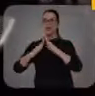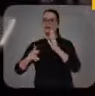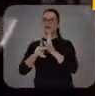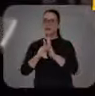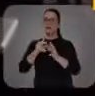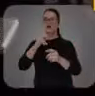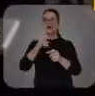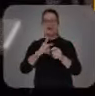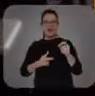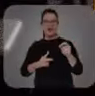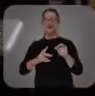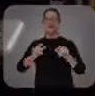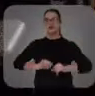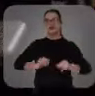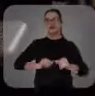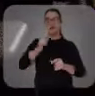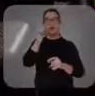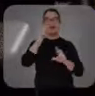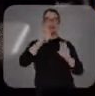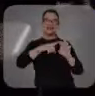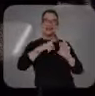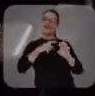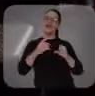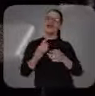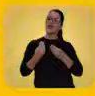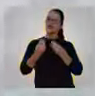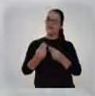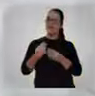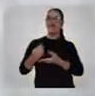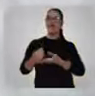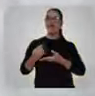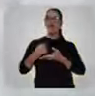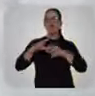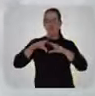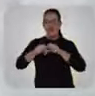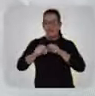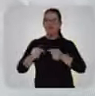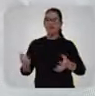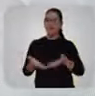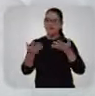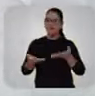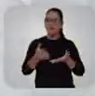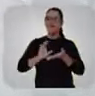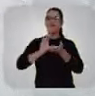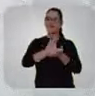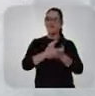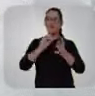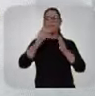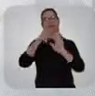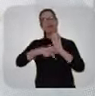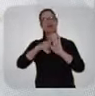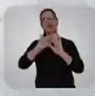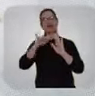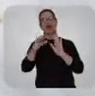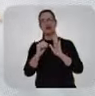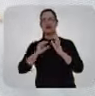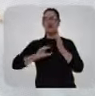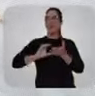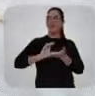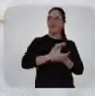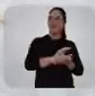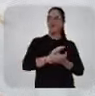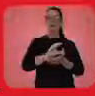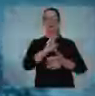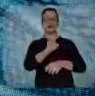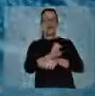escolas, além de abrigos para vítimas de violência. E as mulheres empreendedoras receberão formação, incentivo e financiamento